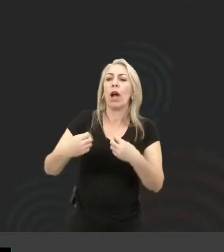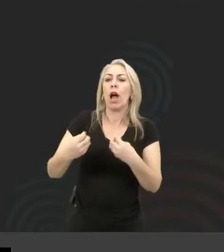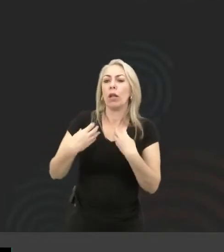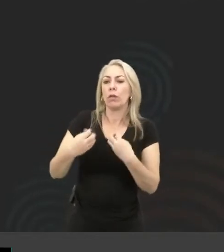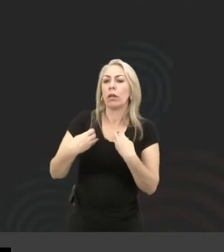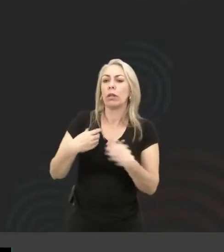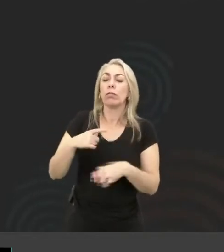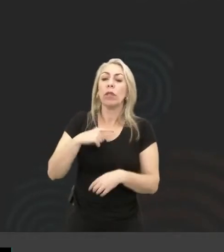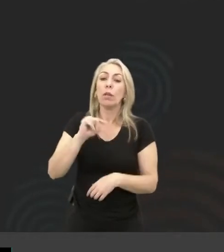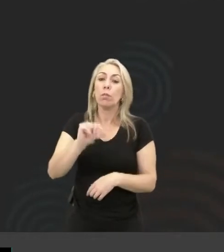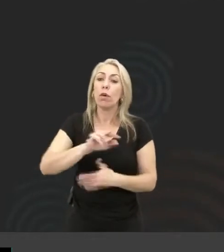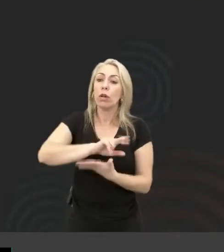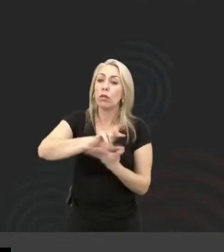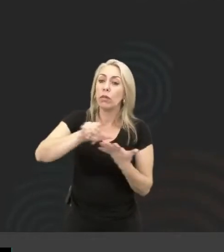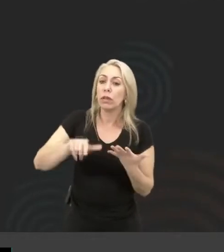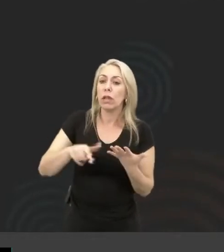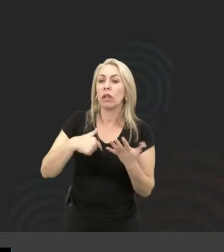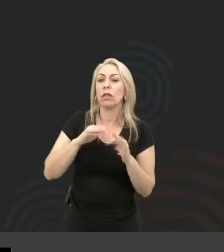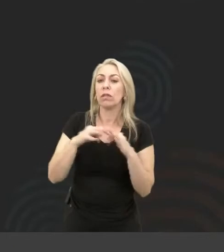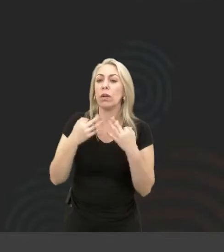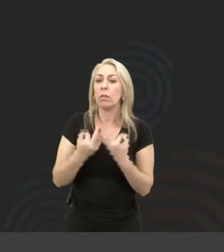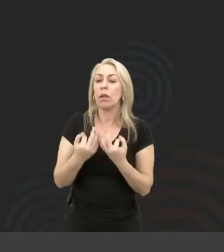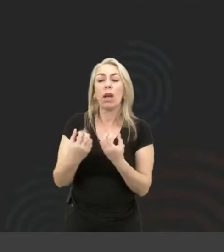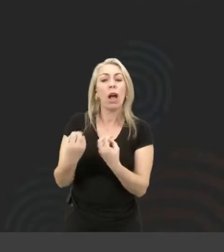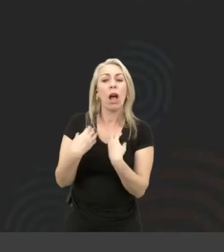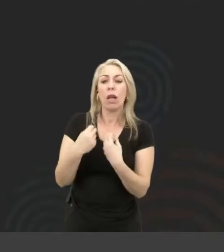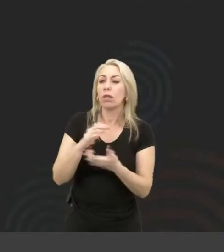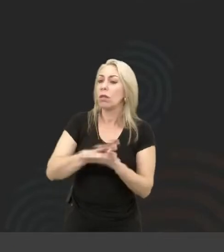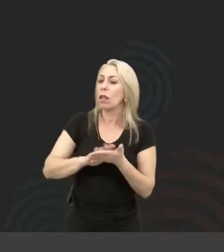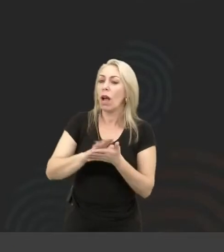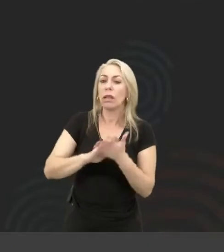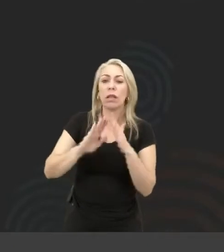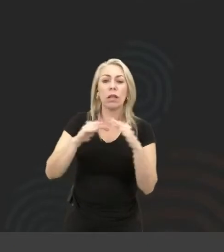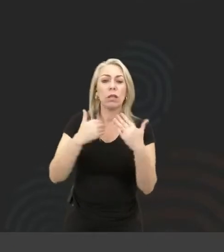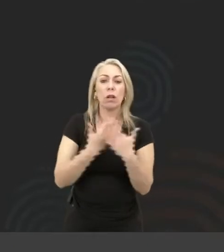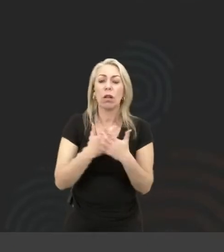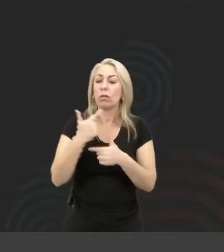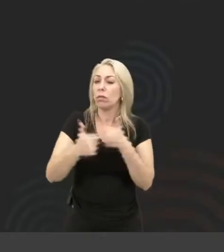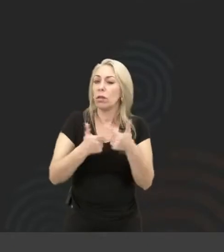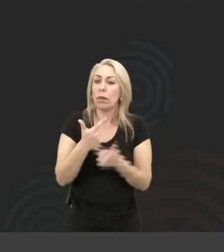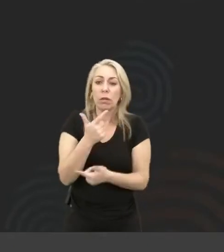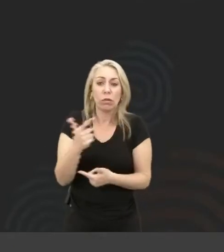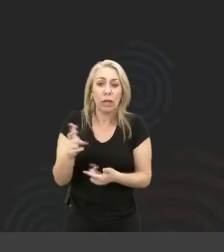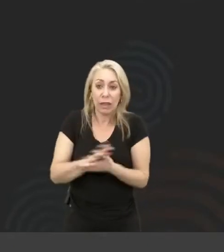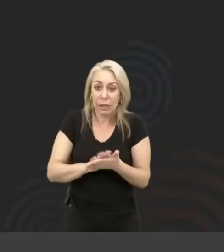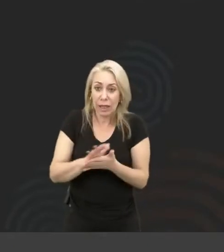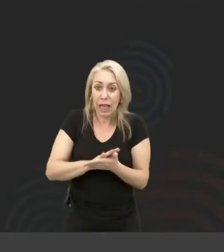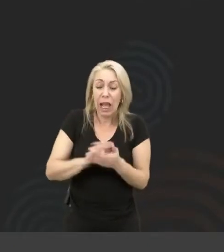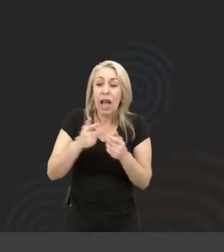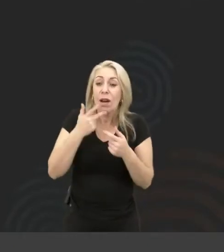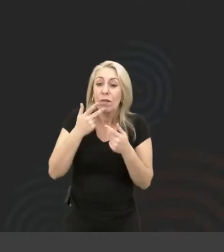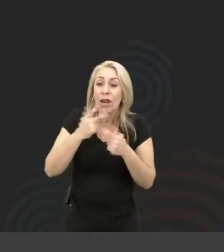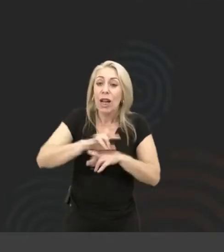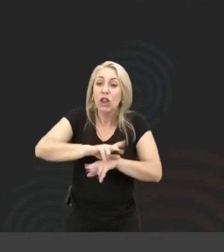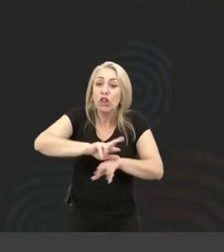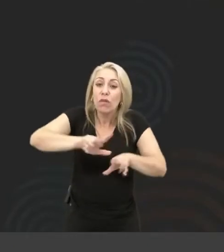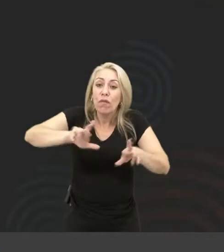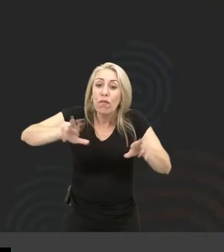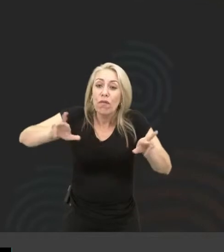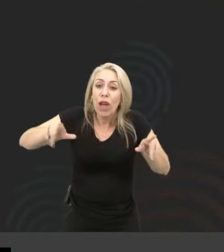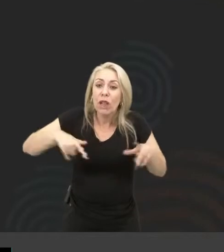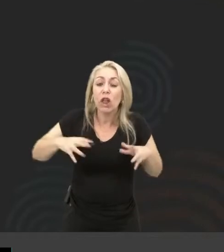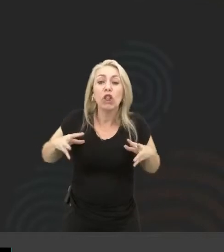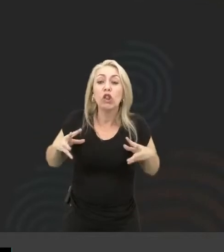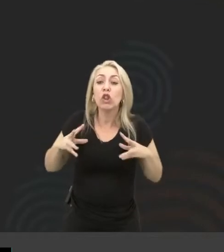famílias, aí não te ensinam na escola, aí no trabalho, tu não trabalha ninguém. Quando eu digo diverso, tá, gente? Eu tô falando